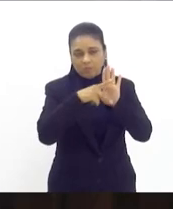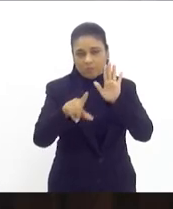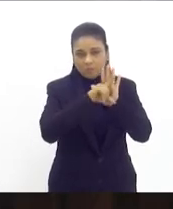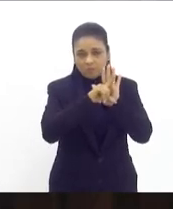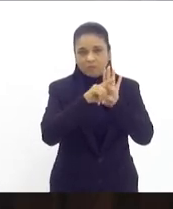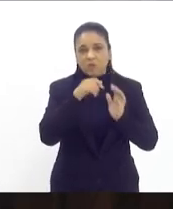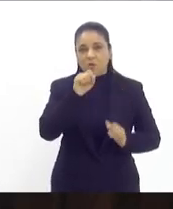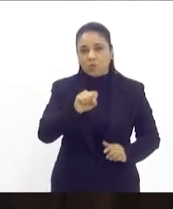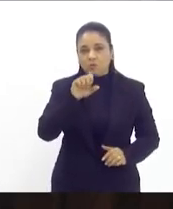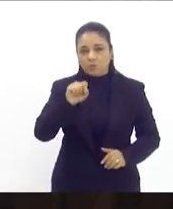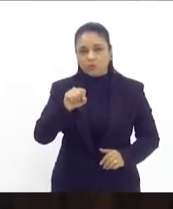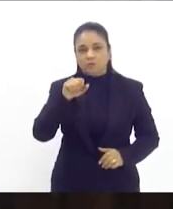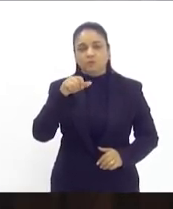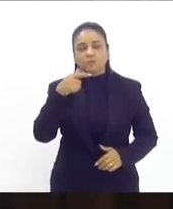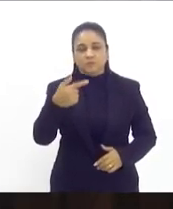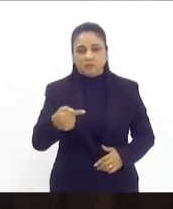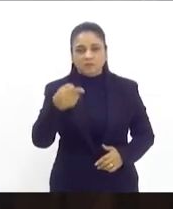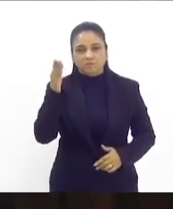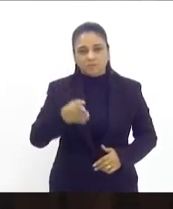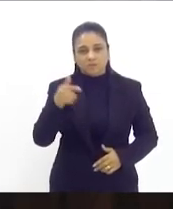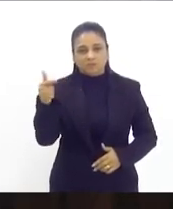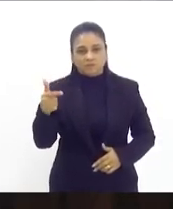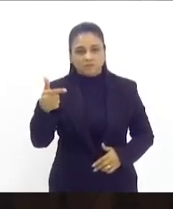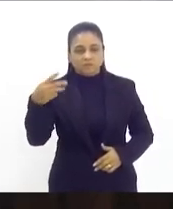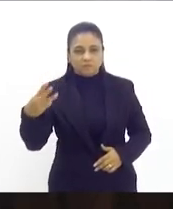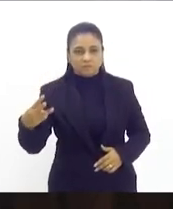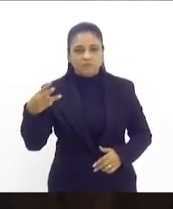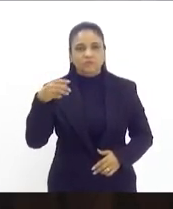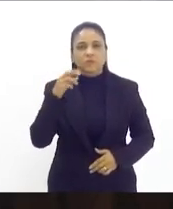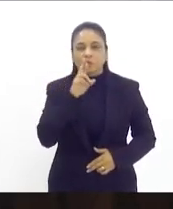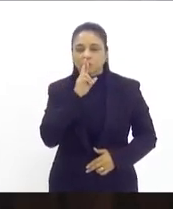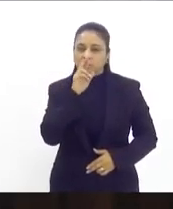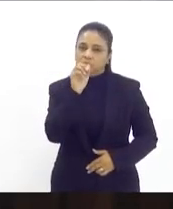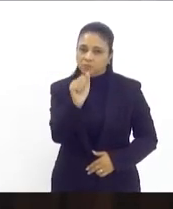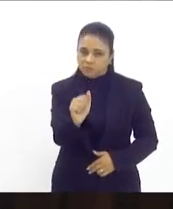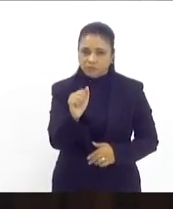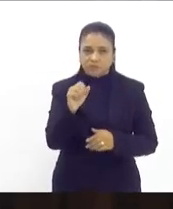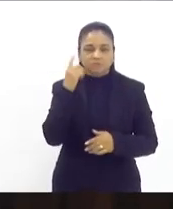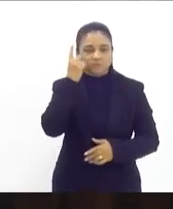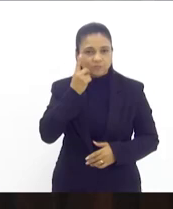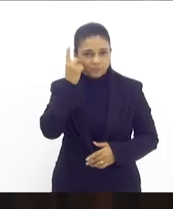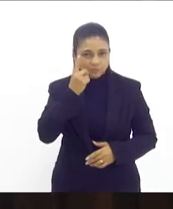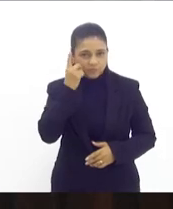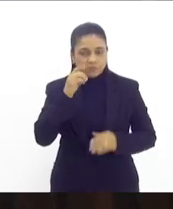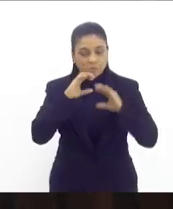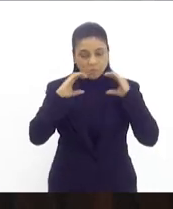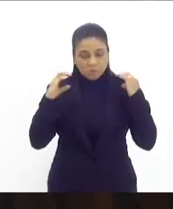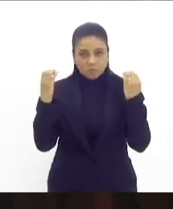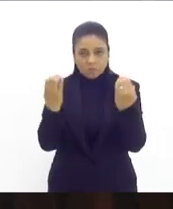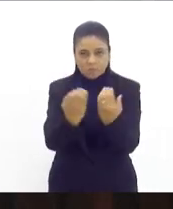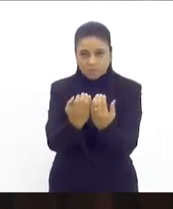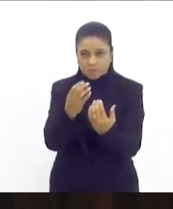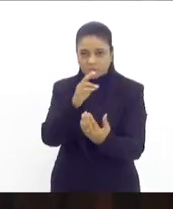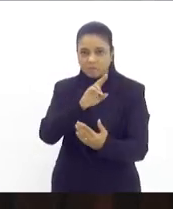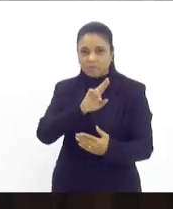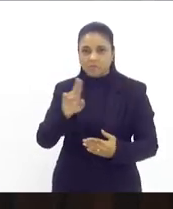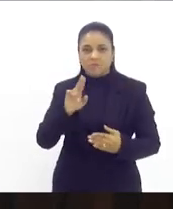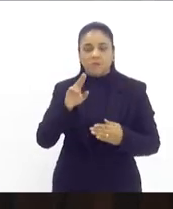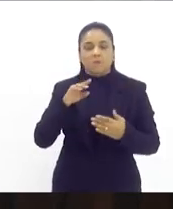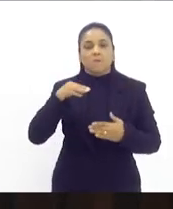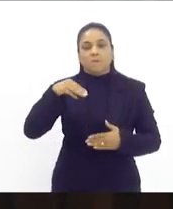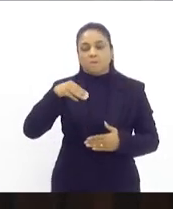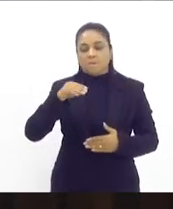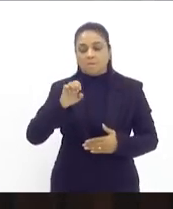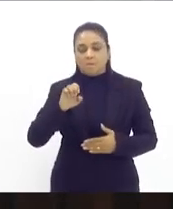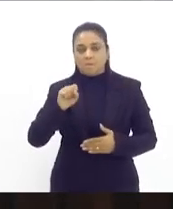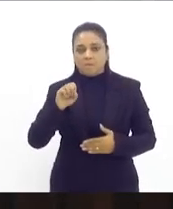887-2023, de autoria do deputado Rodrigo Amorim, que nomeia o Maracanãzinho, de estádio Mestre Robson